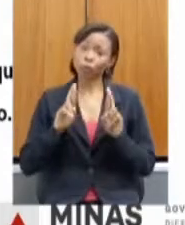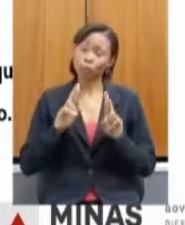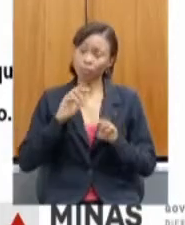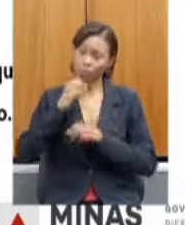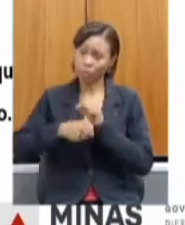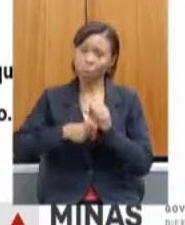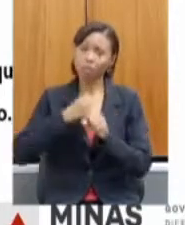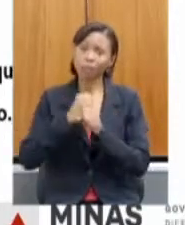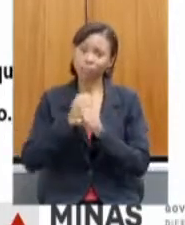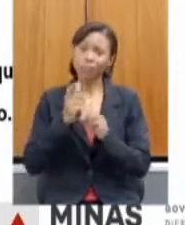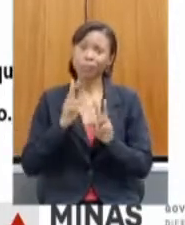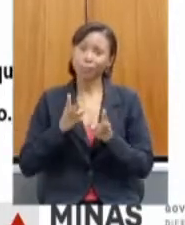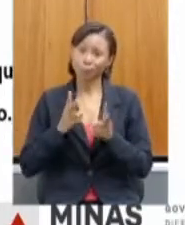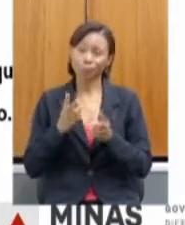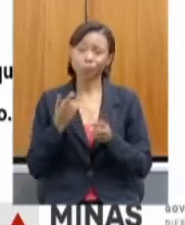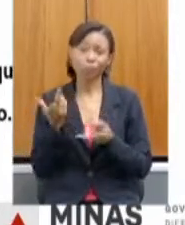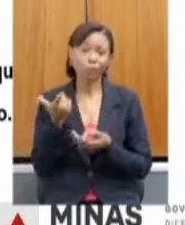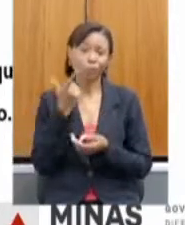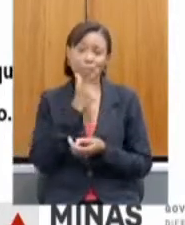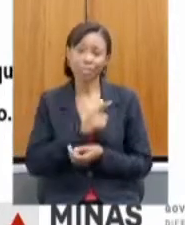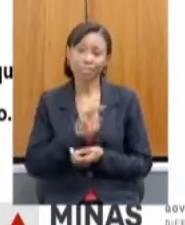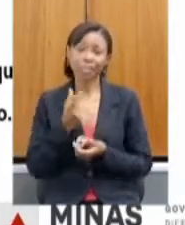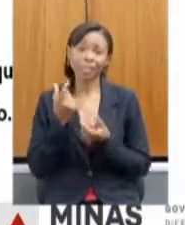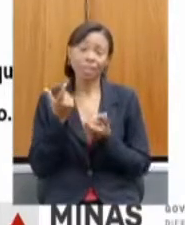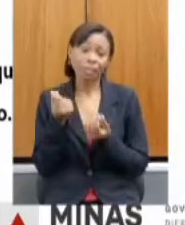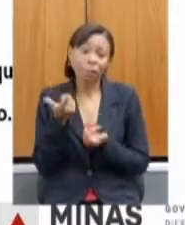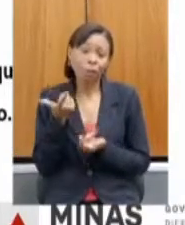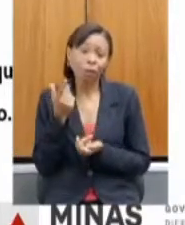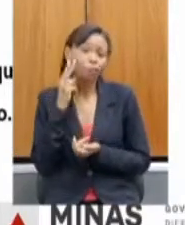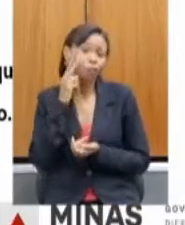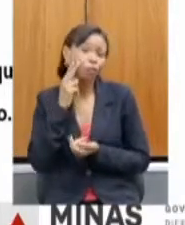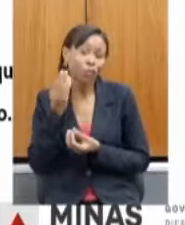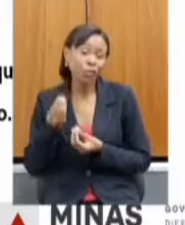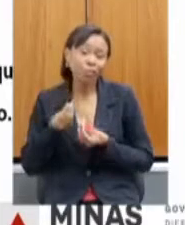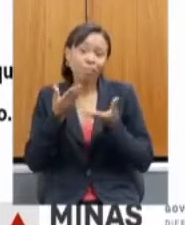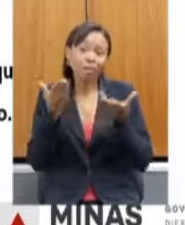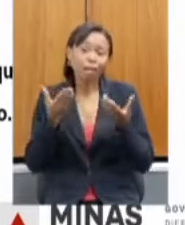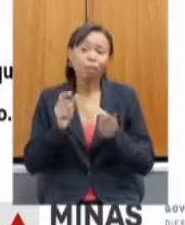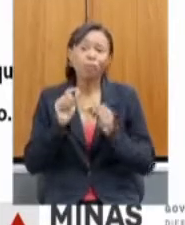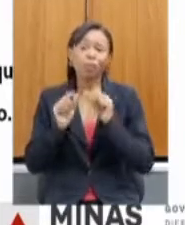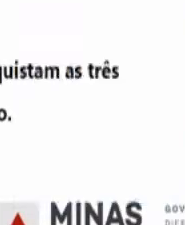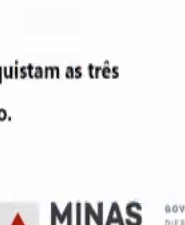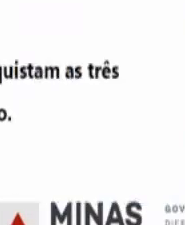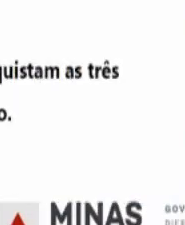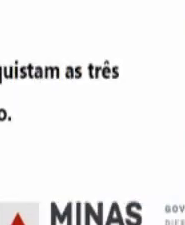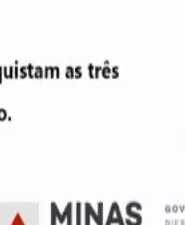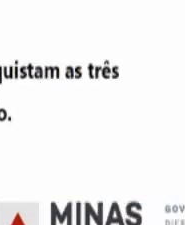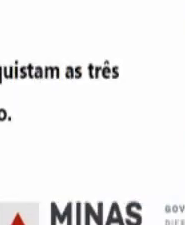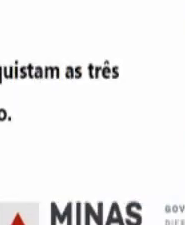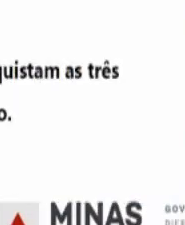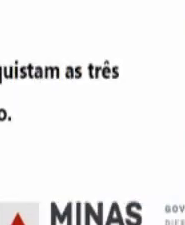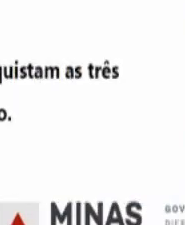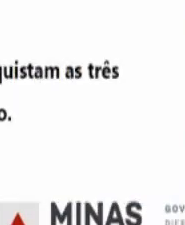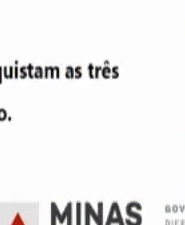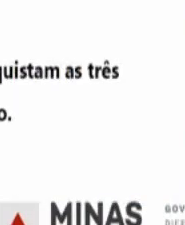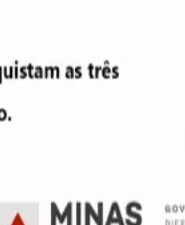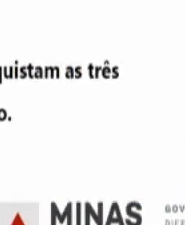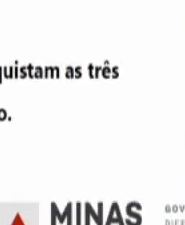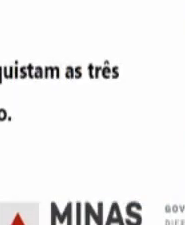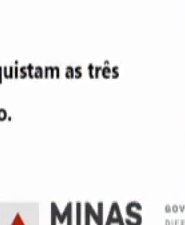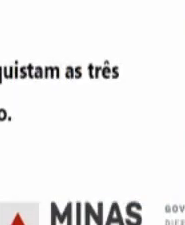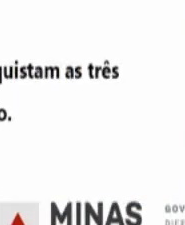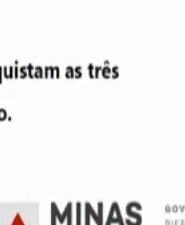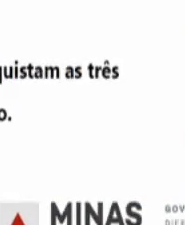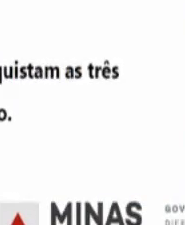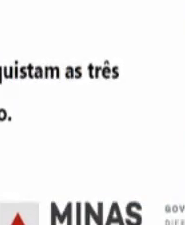concursos internacionais. E aqui cumpre também no oitavo prêmio de café do Cerrado, os três primeiros lugares